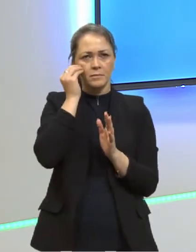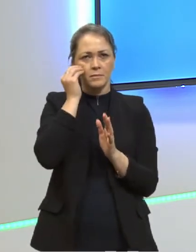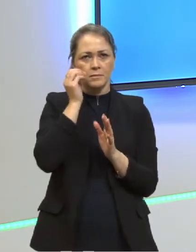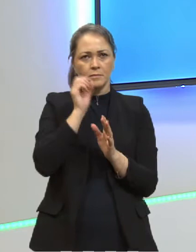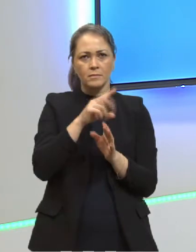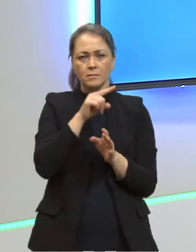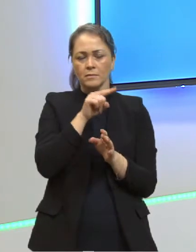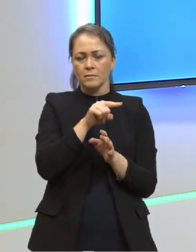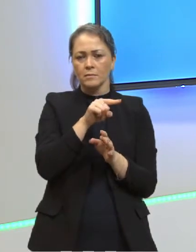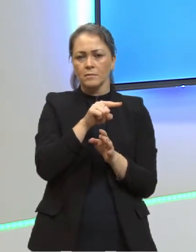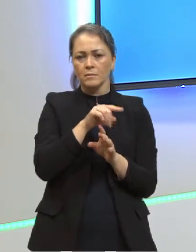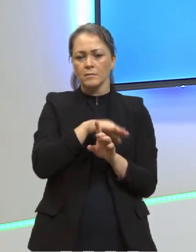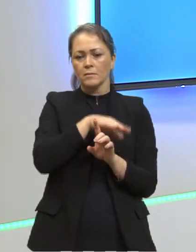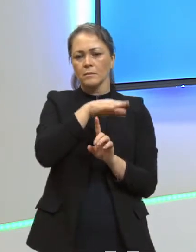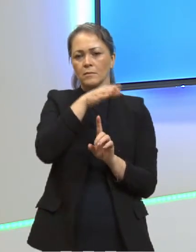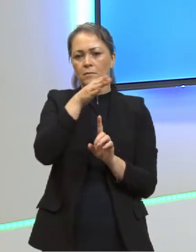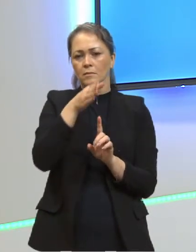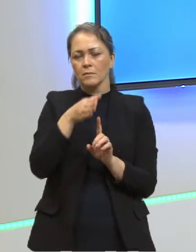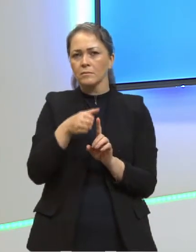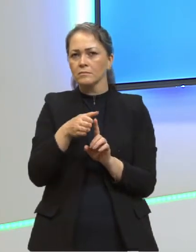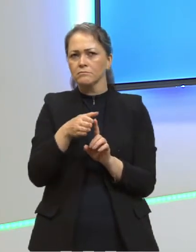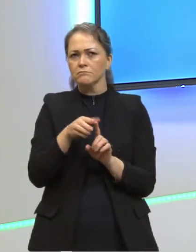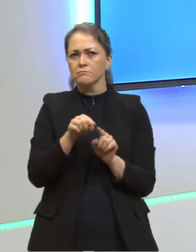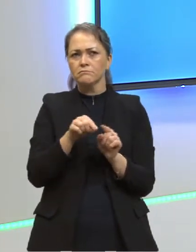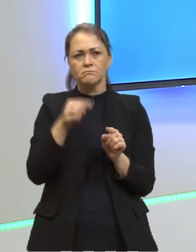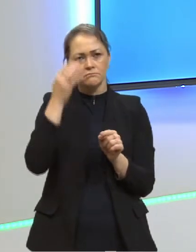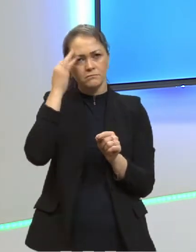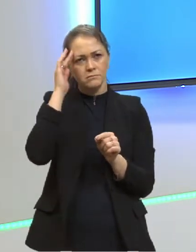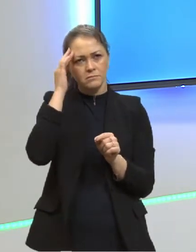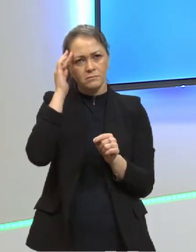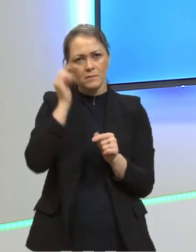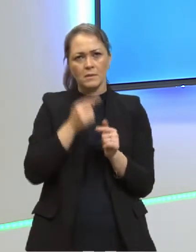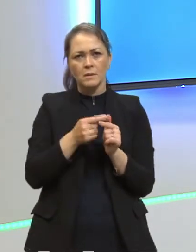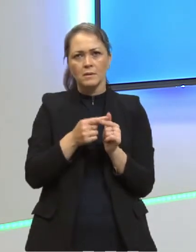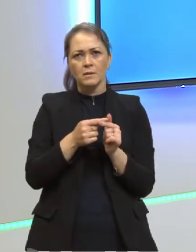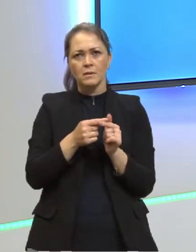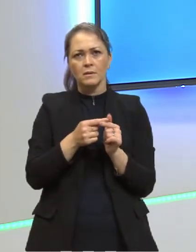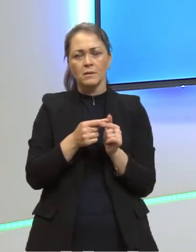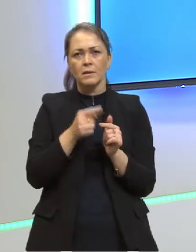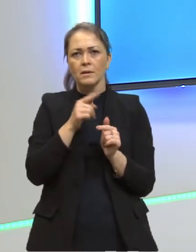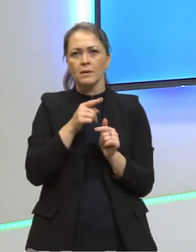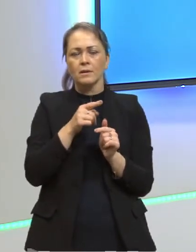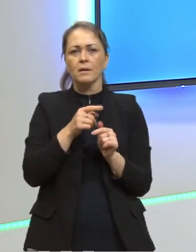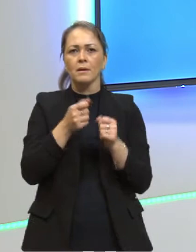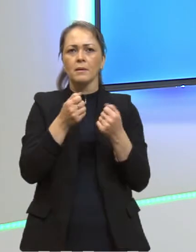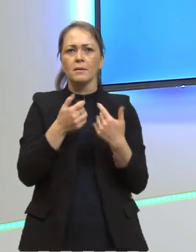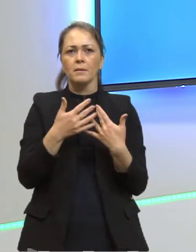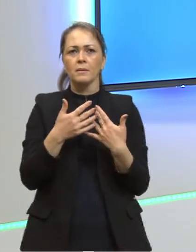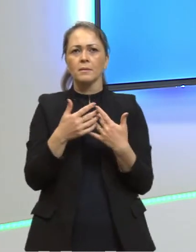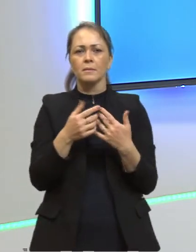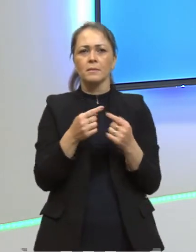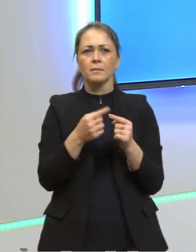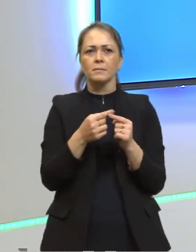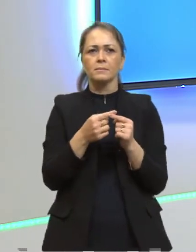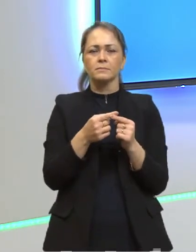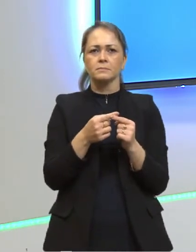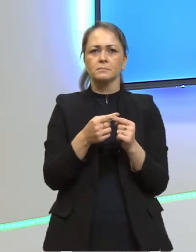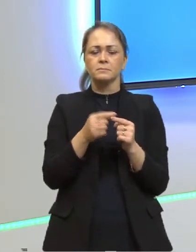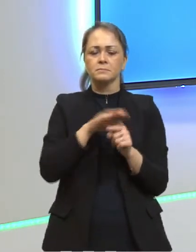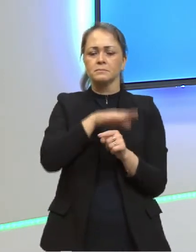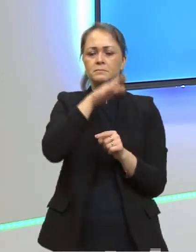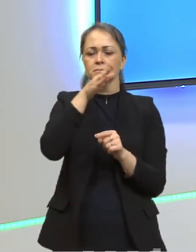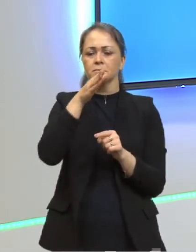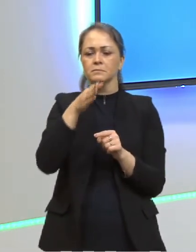nós tínhamos essa curva, só que ninguém entendia por quê. E olha só, é aí que vem a explicação. Por que que tínhamos essa curva